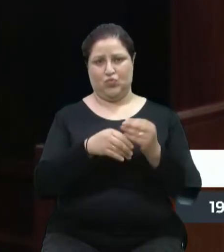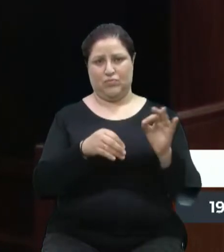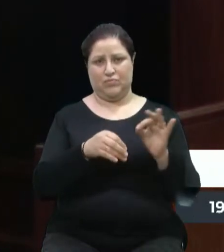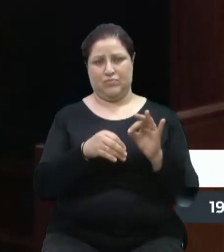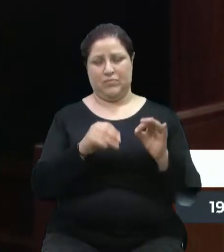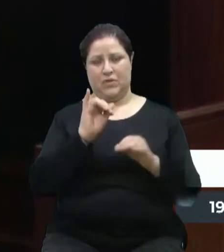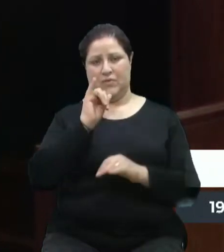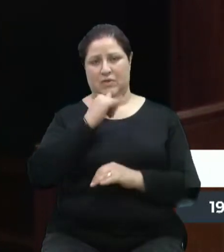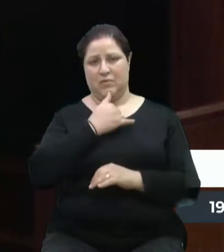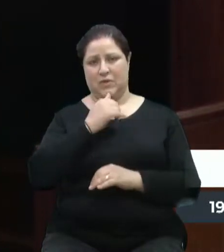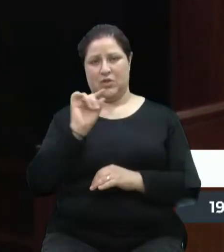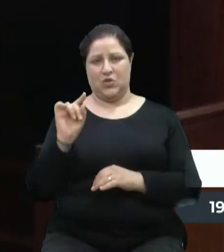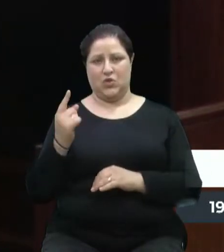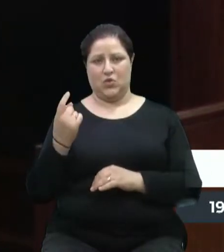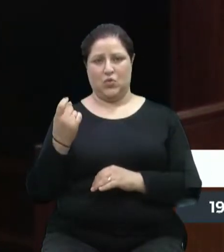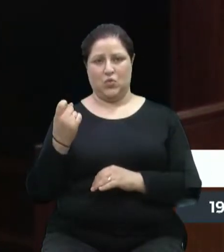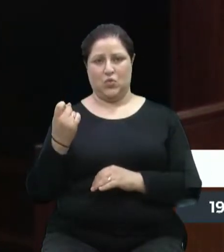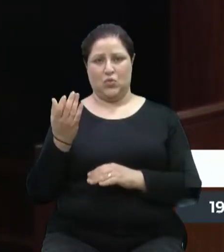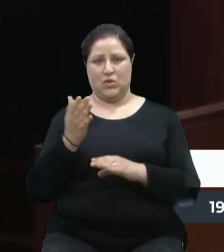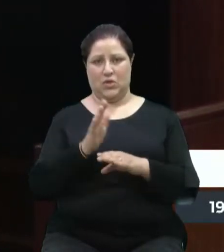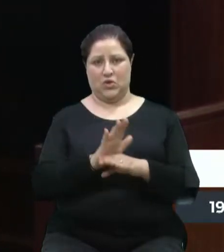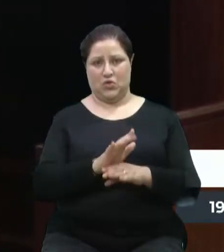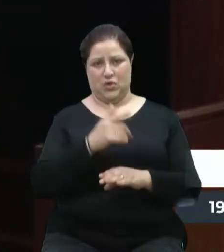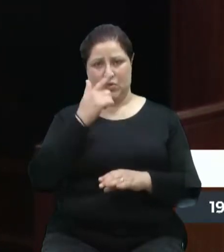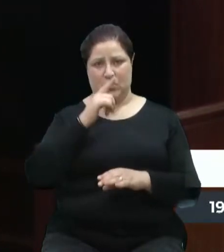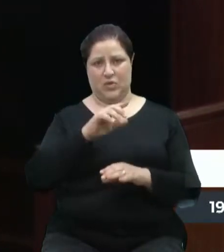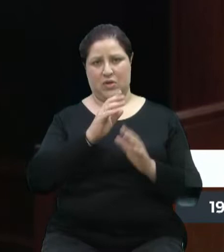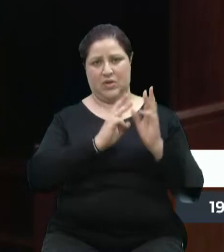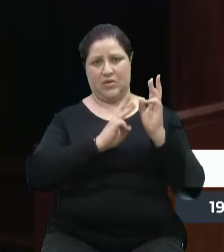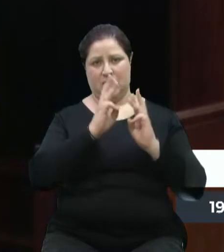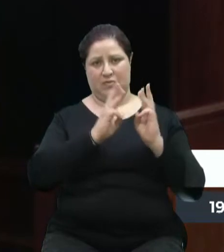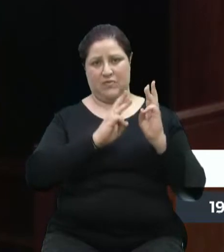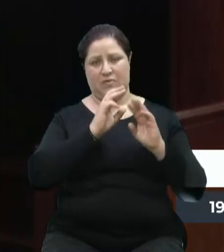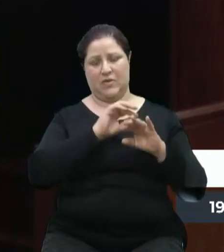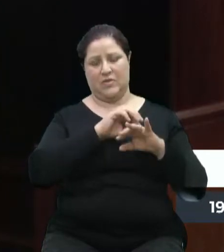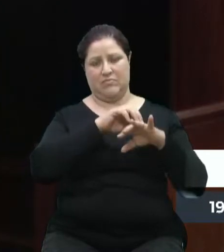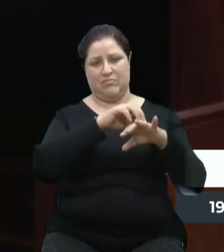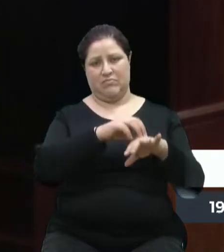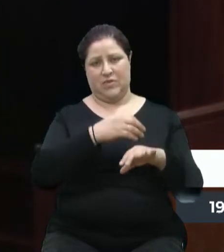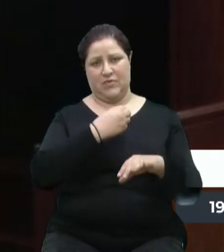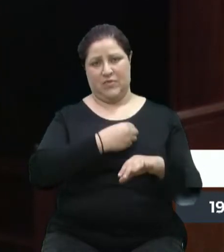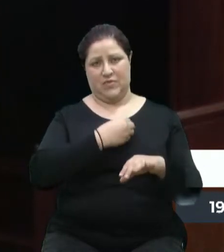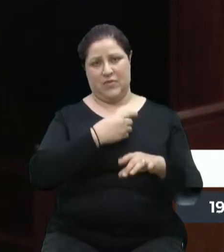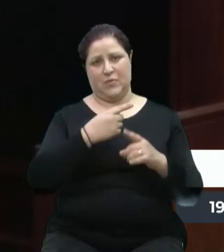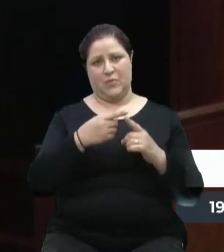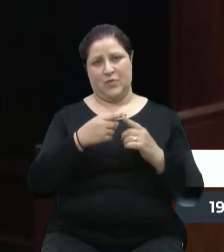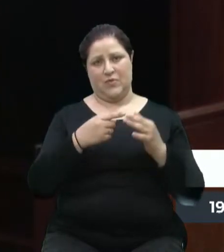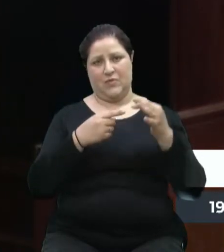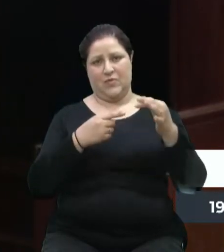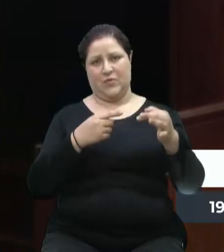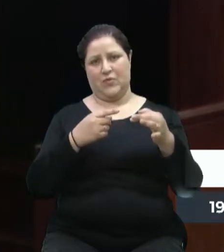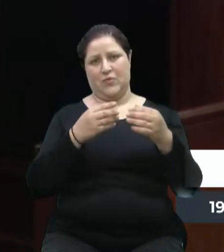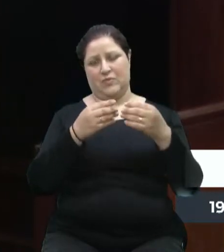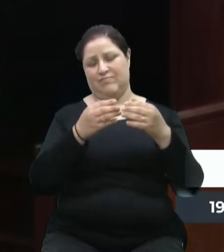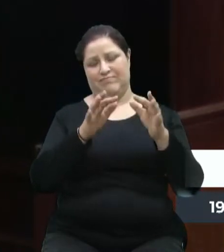nós precisamos para o transporte escolar ainda viver, porque vai acabar. A gente está chegando no fundo do poço.